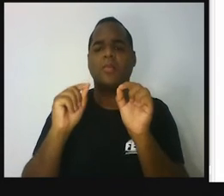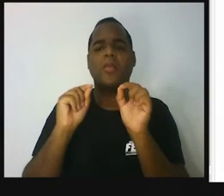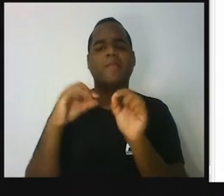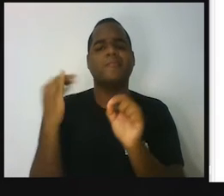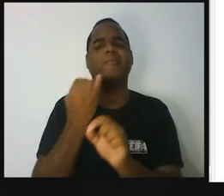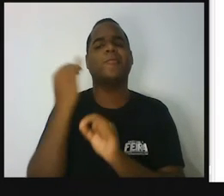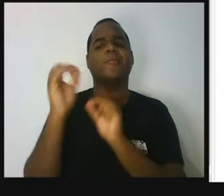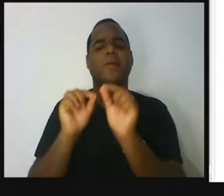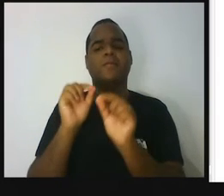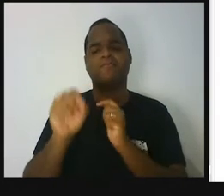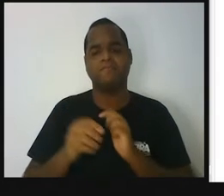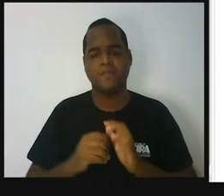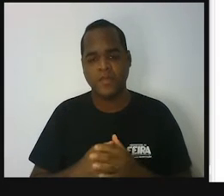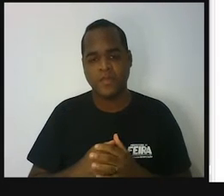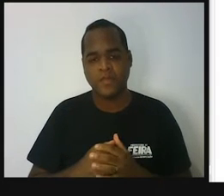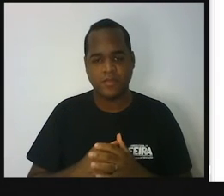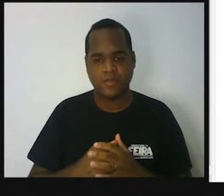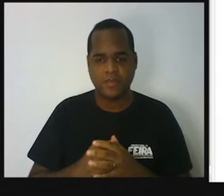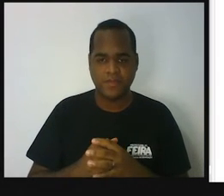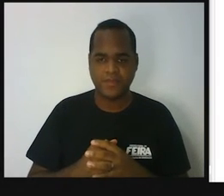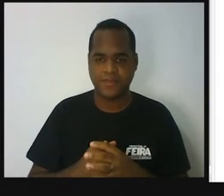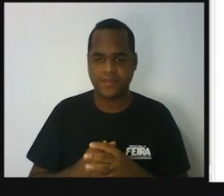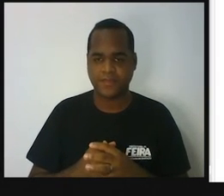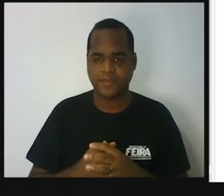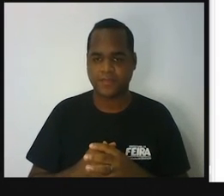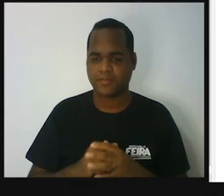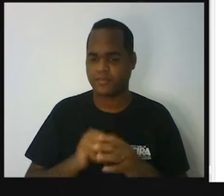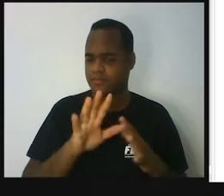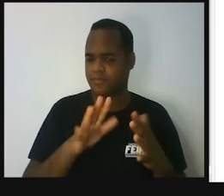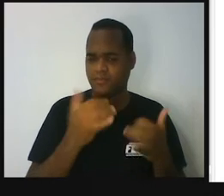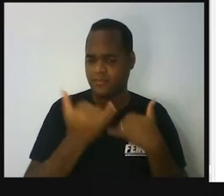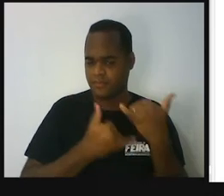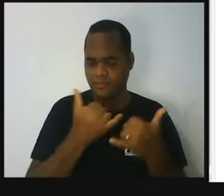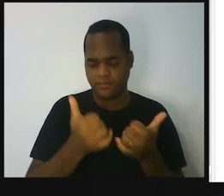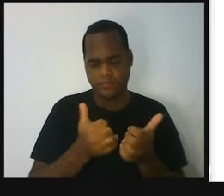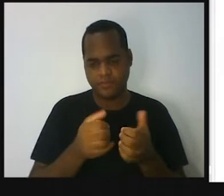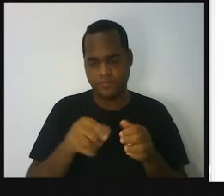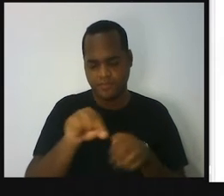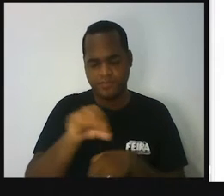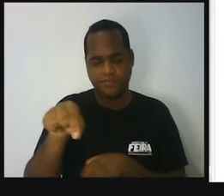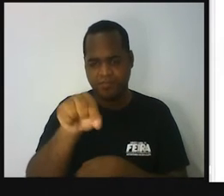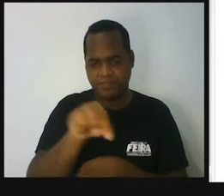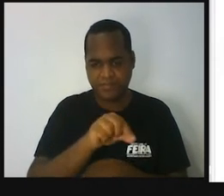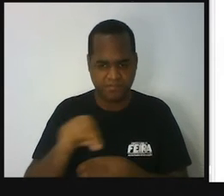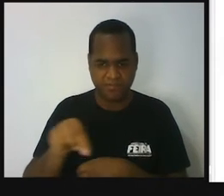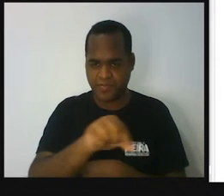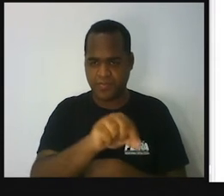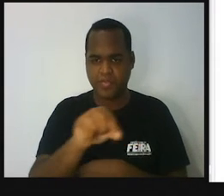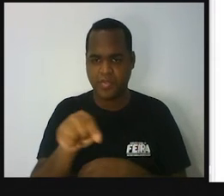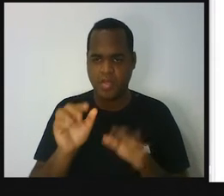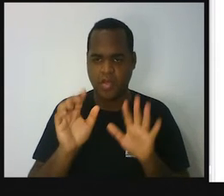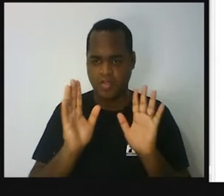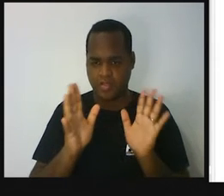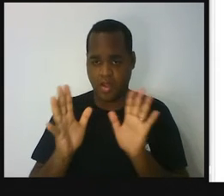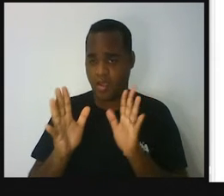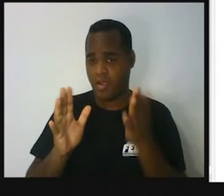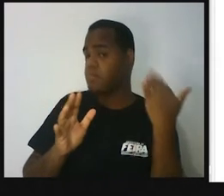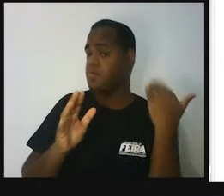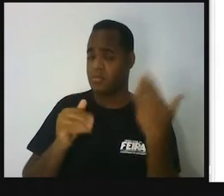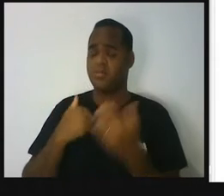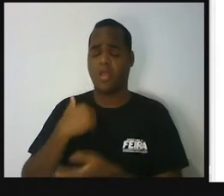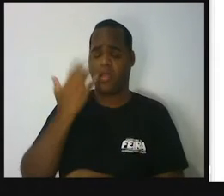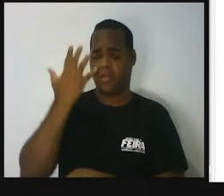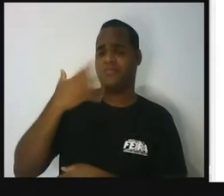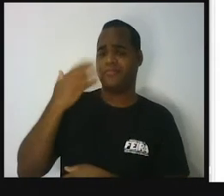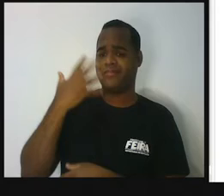interessante. Quem aí já jogou jogos de tabuleiro? Eu já joguei muito na minha infância, jogos